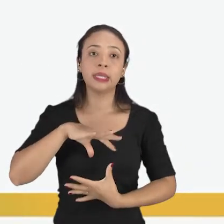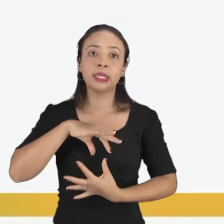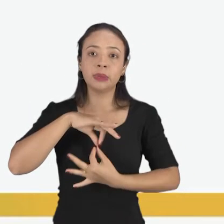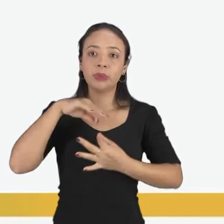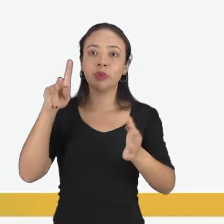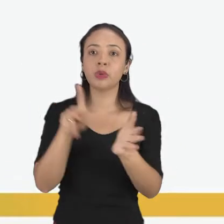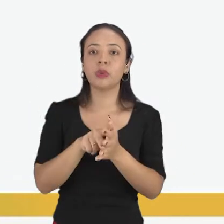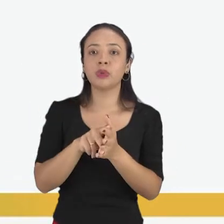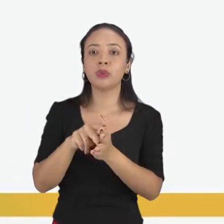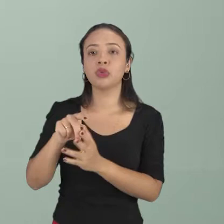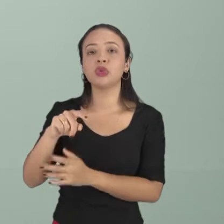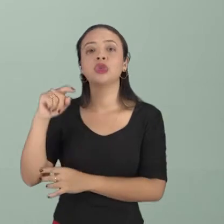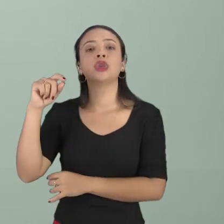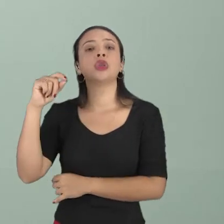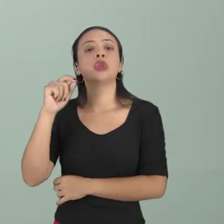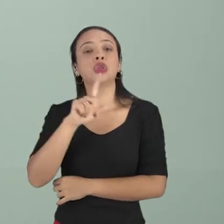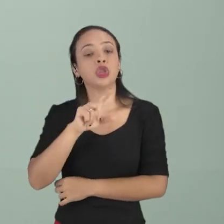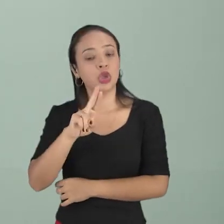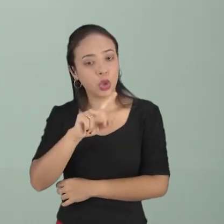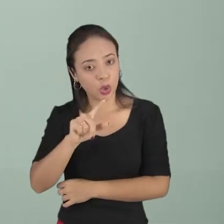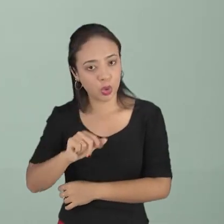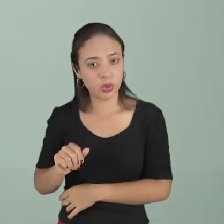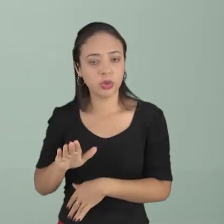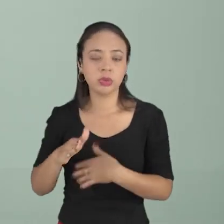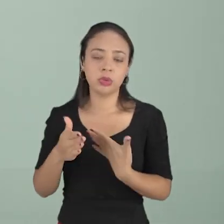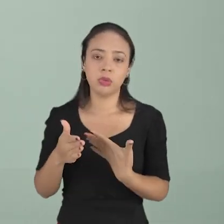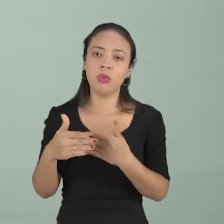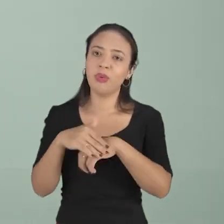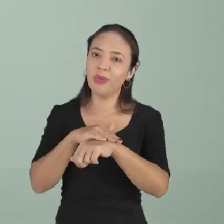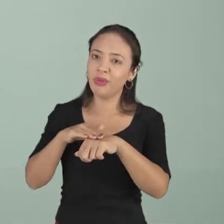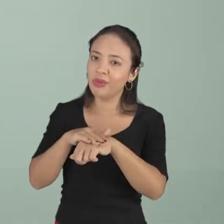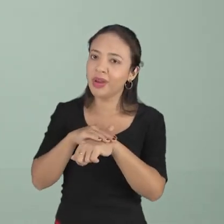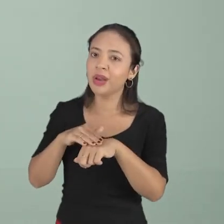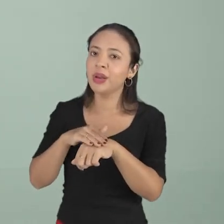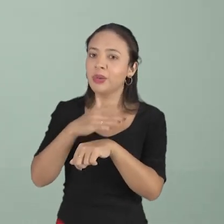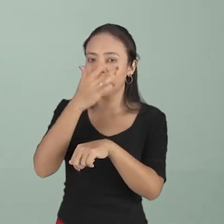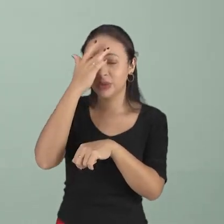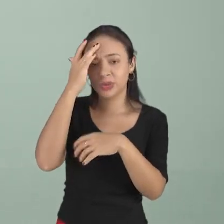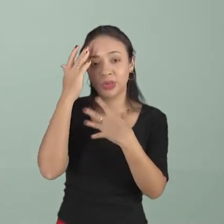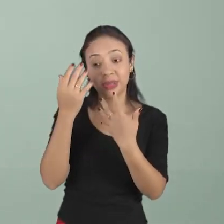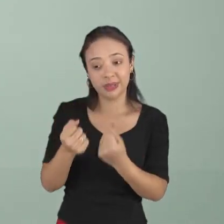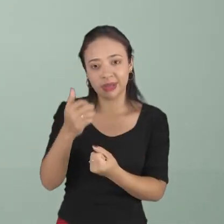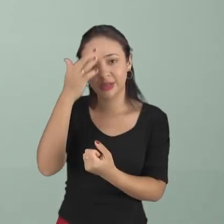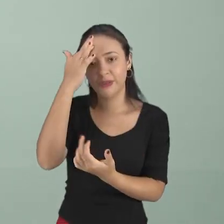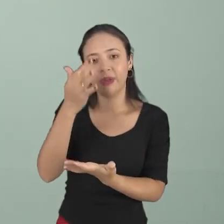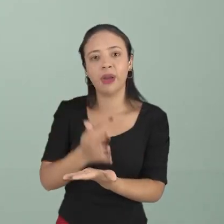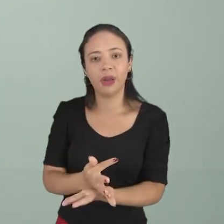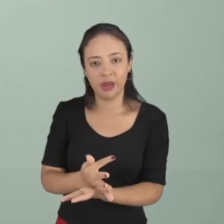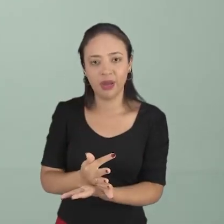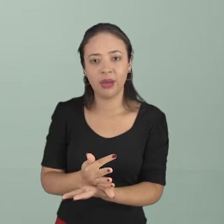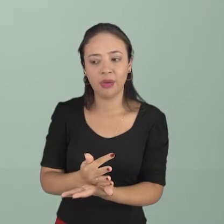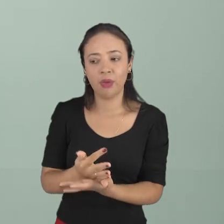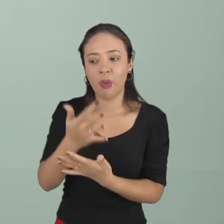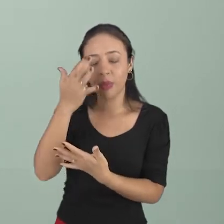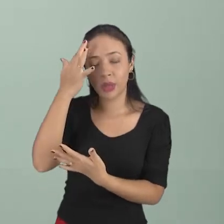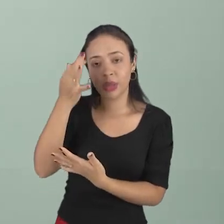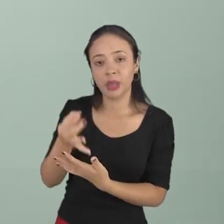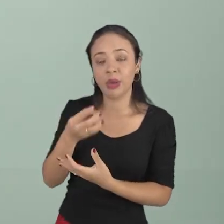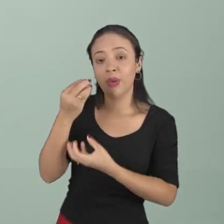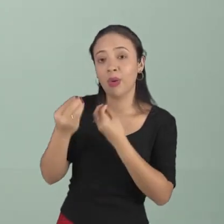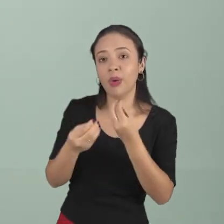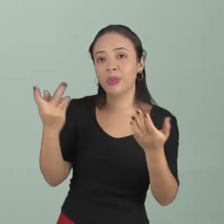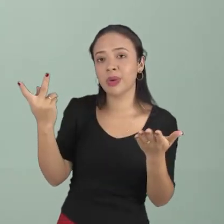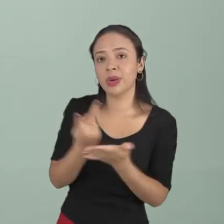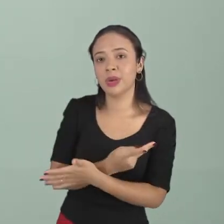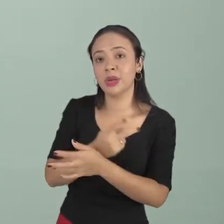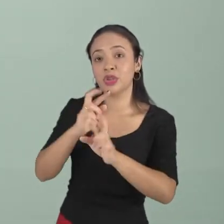Então, converse com o Espírita. Procure entender por meio dele como é essa